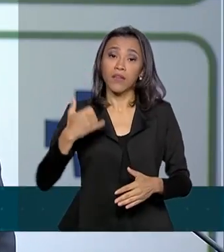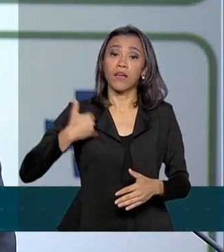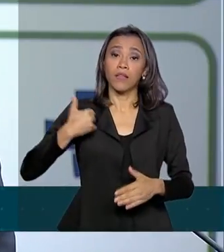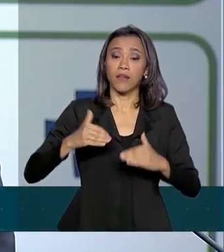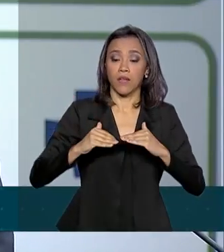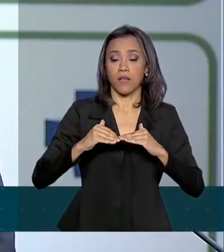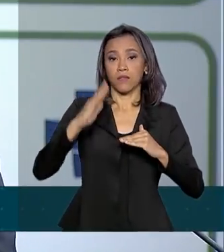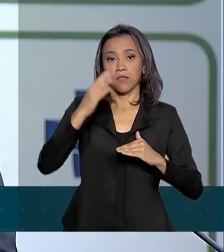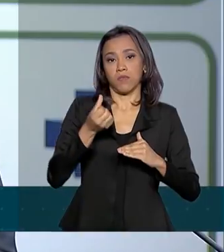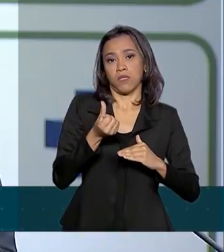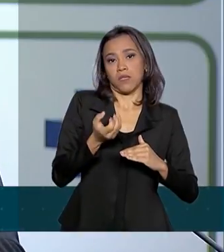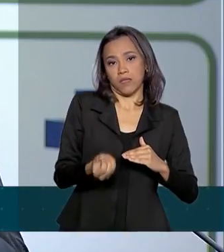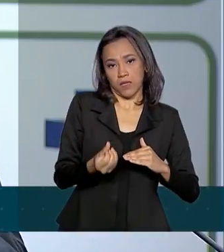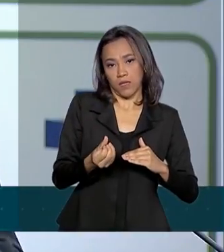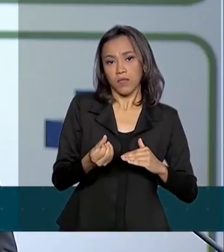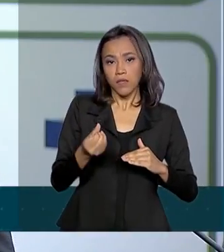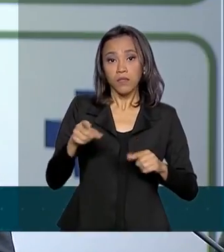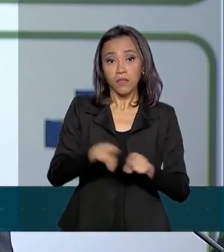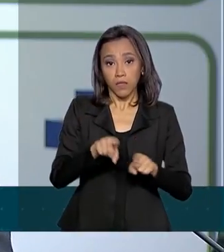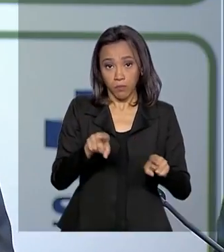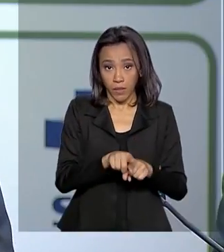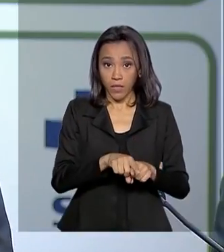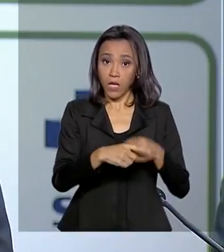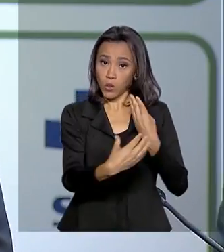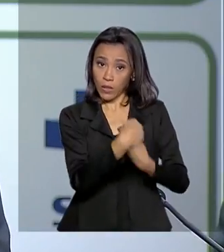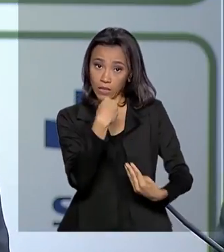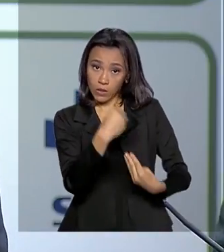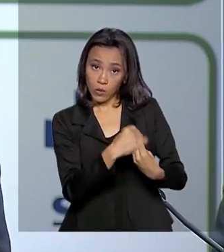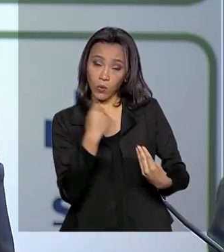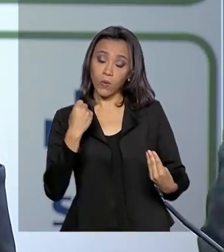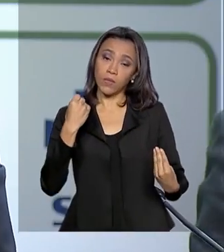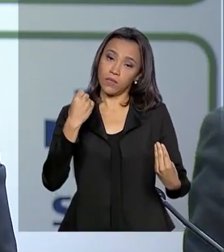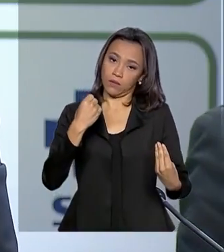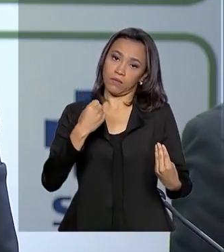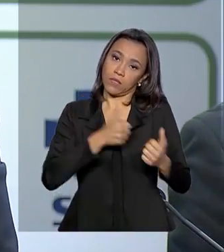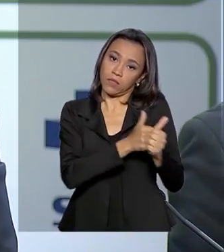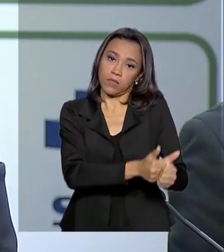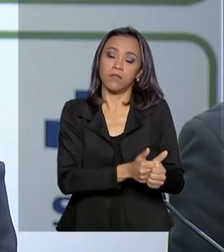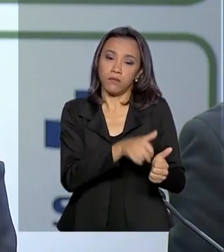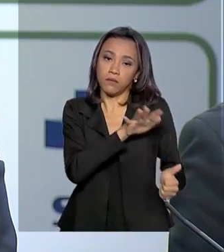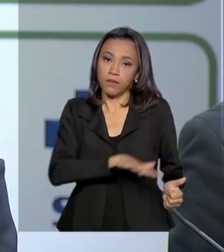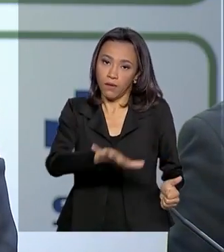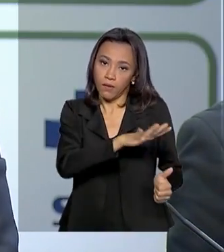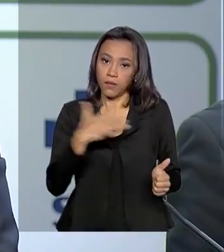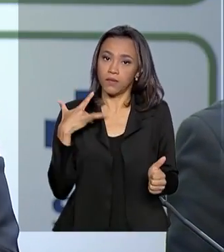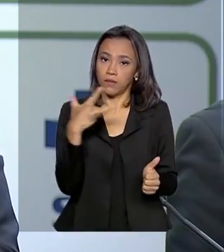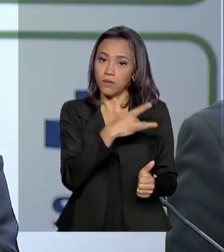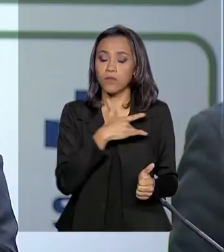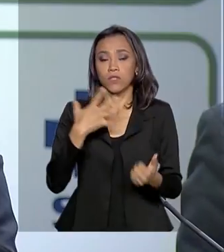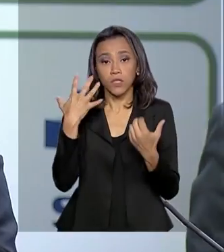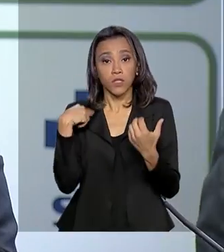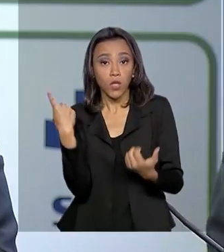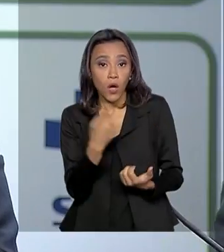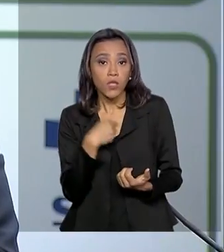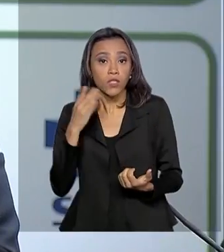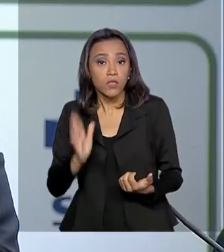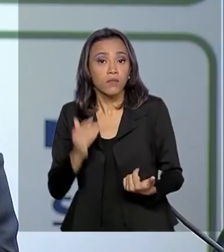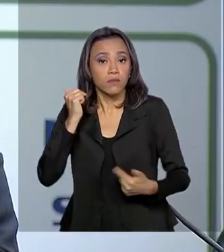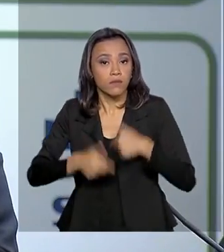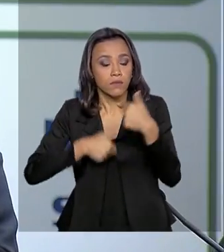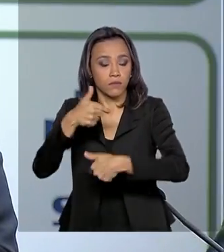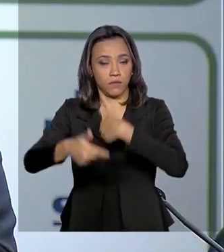e considerando todas as orientações de saúde que a gente está dando, nós estamos trabalhando para que